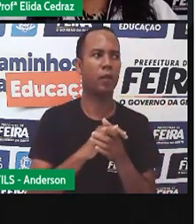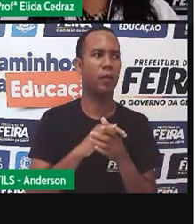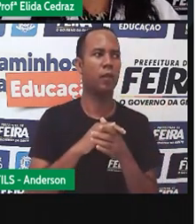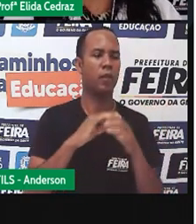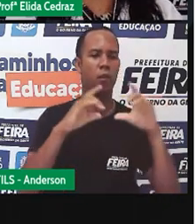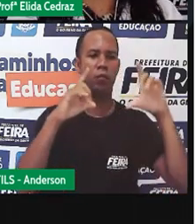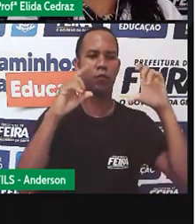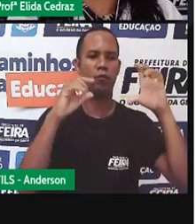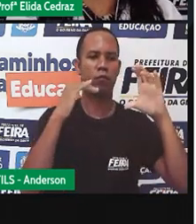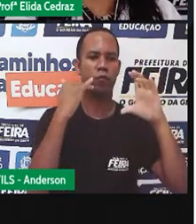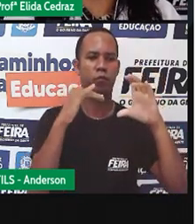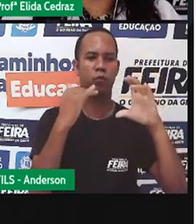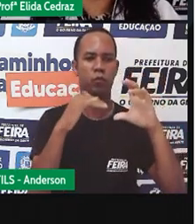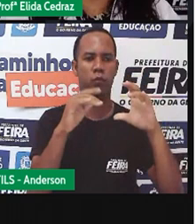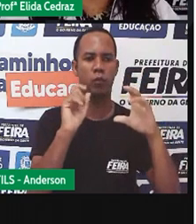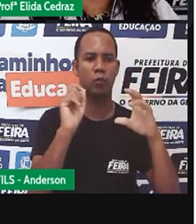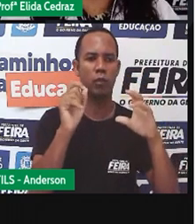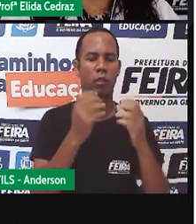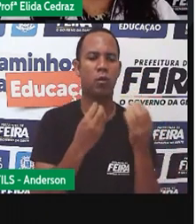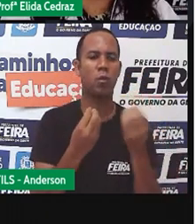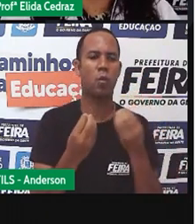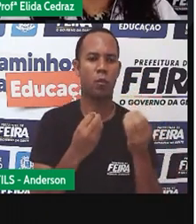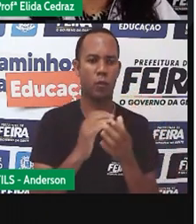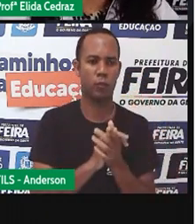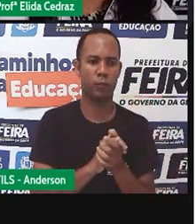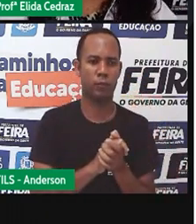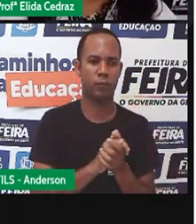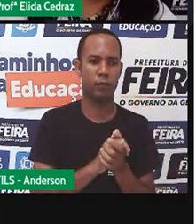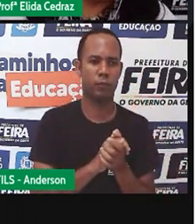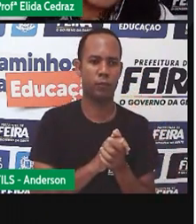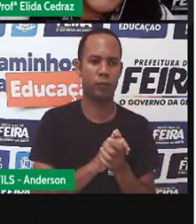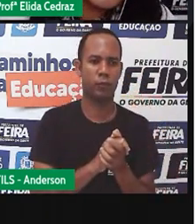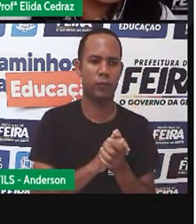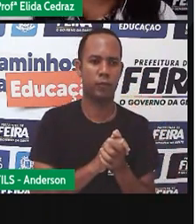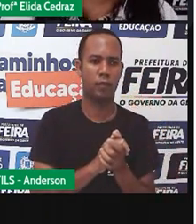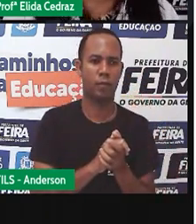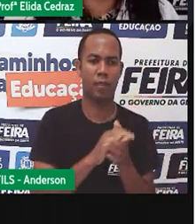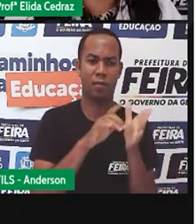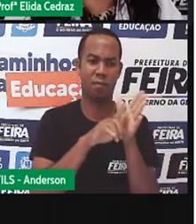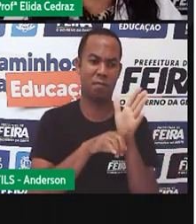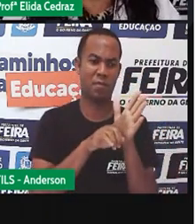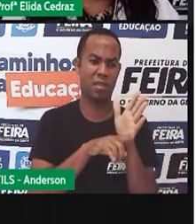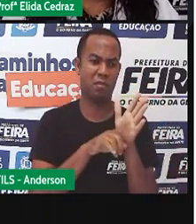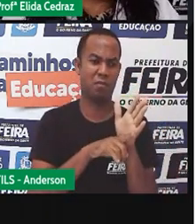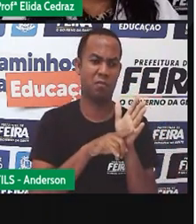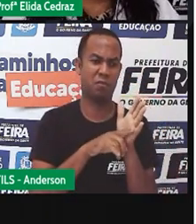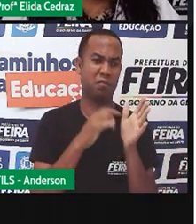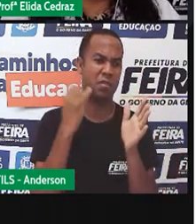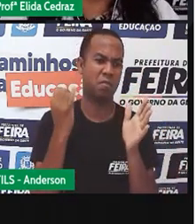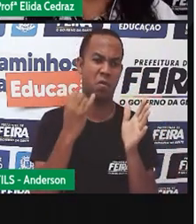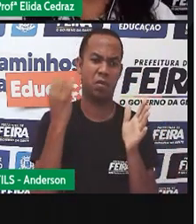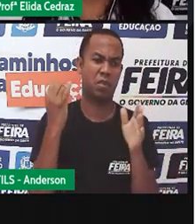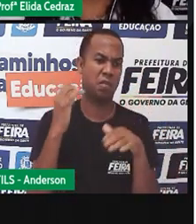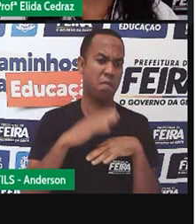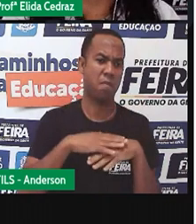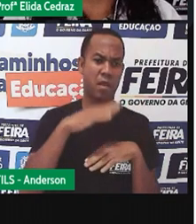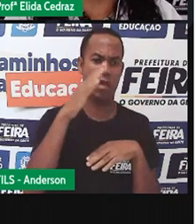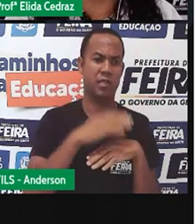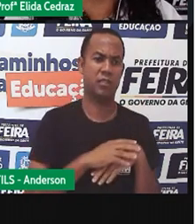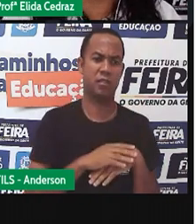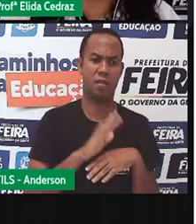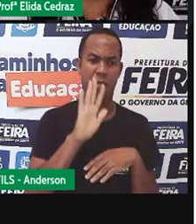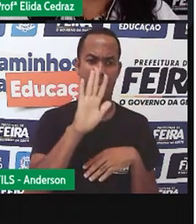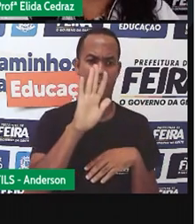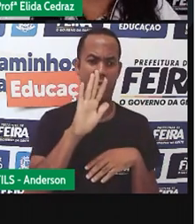são manchetes relevantes. Menos importantes do que a de destaque. Mas elas são